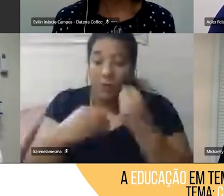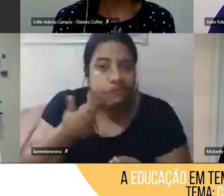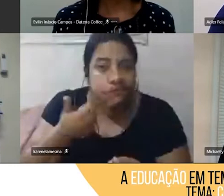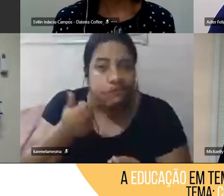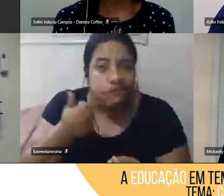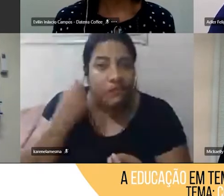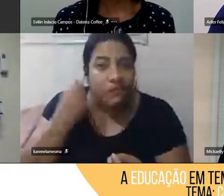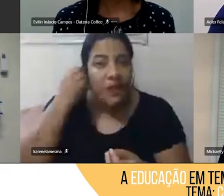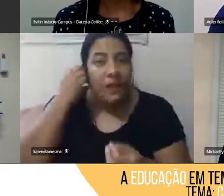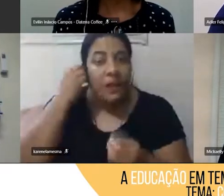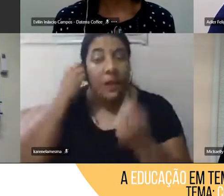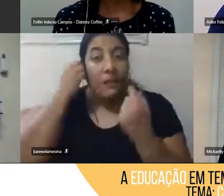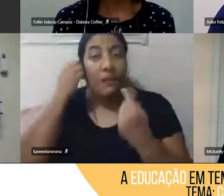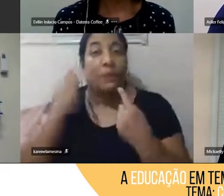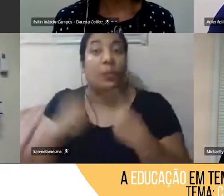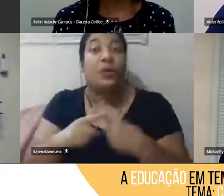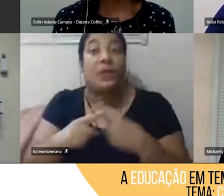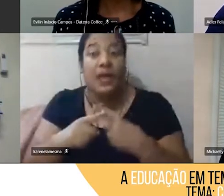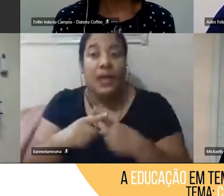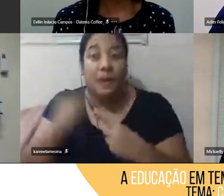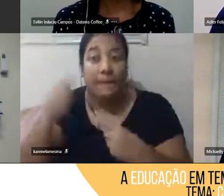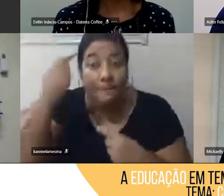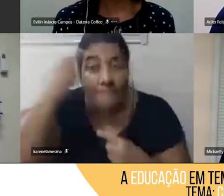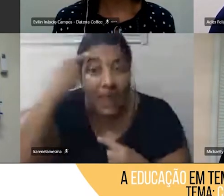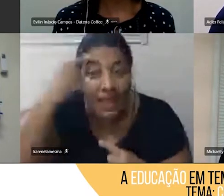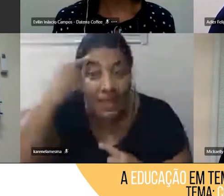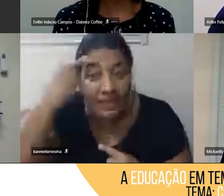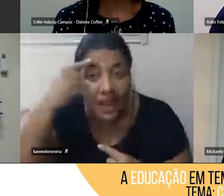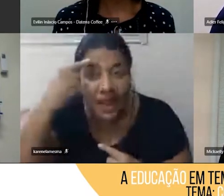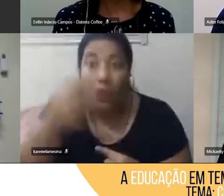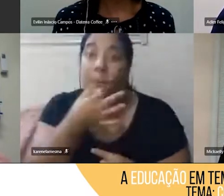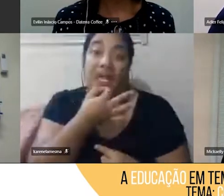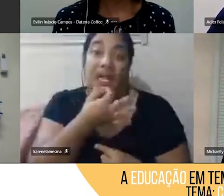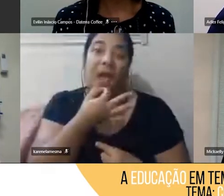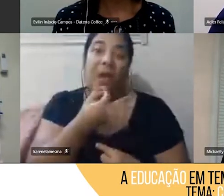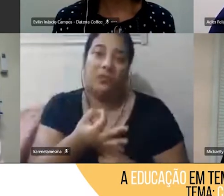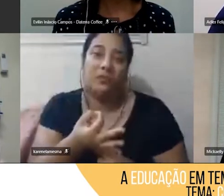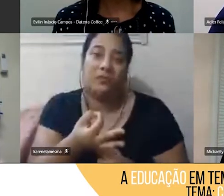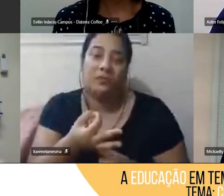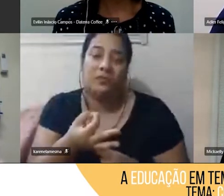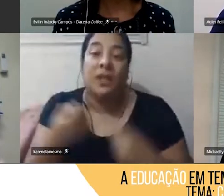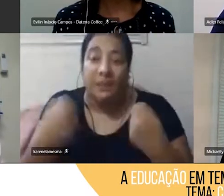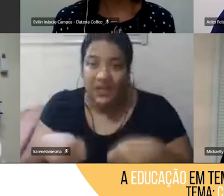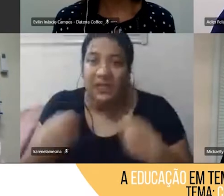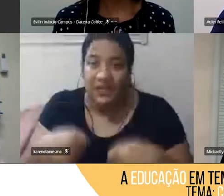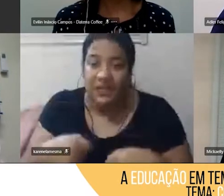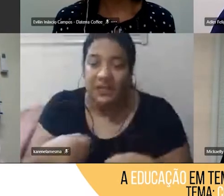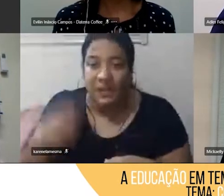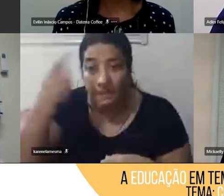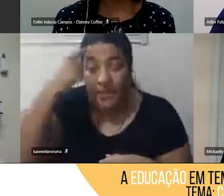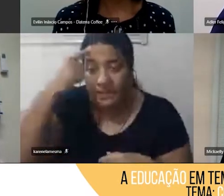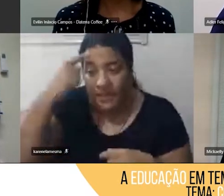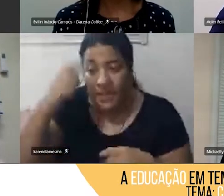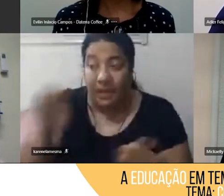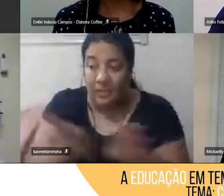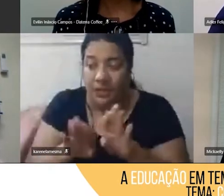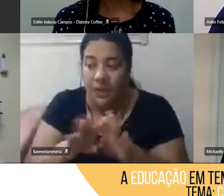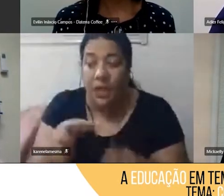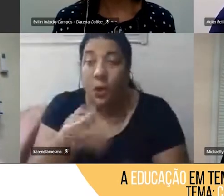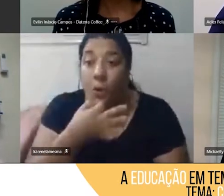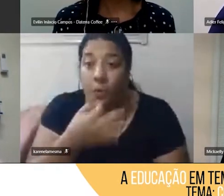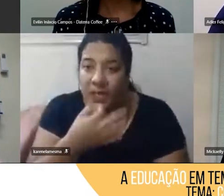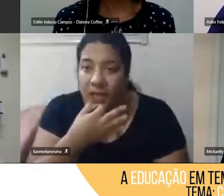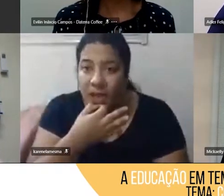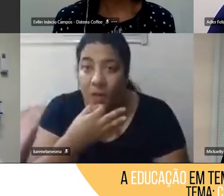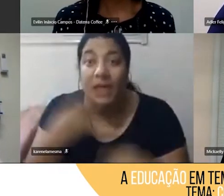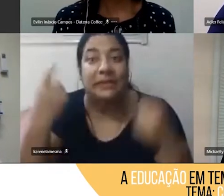gente trabalha é o pensar criticamente, né, E aí nós temos um desafio enorme, e